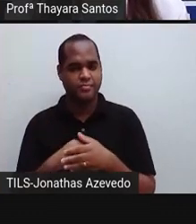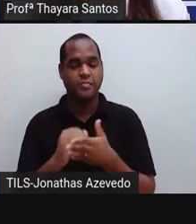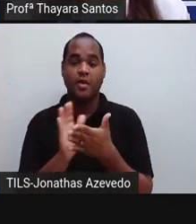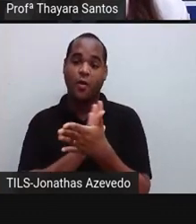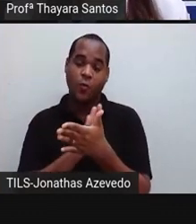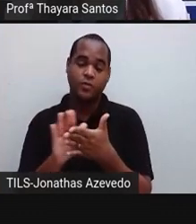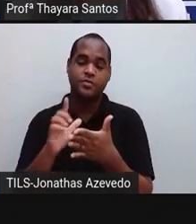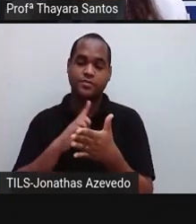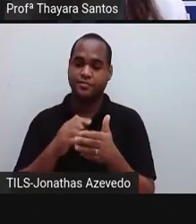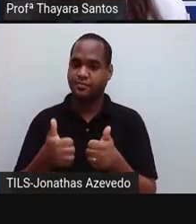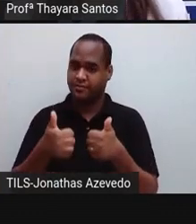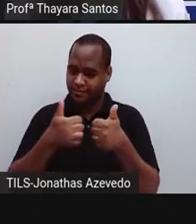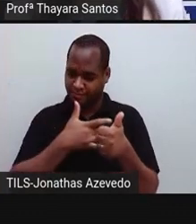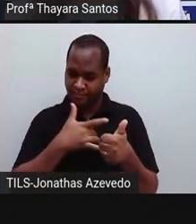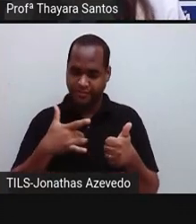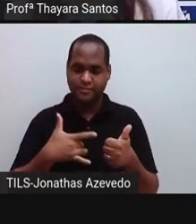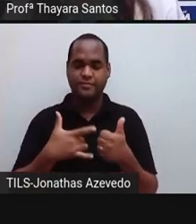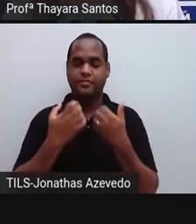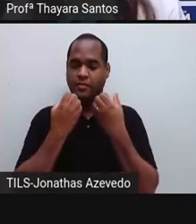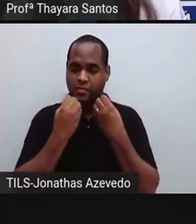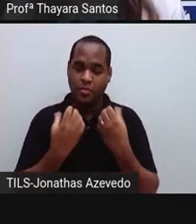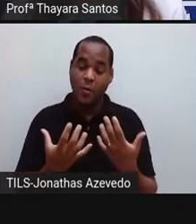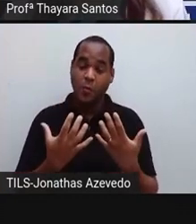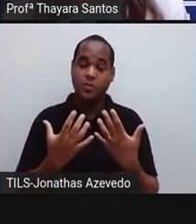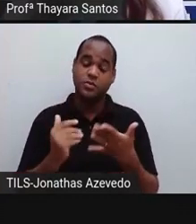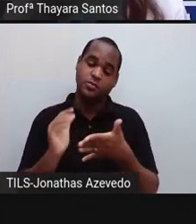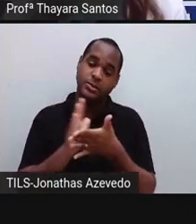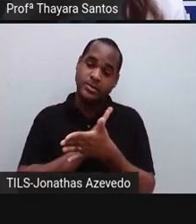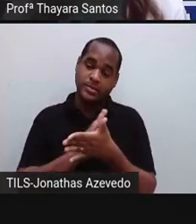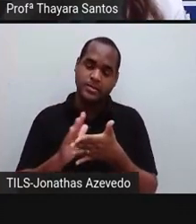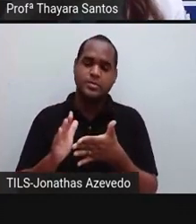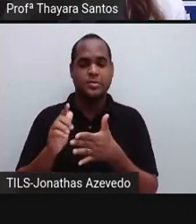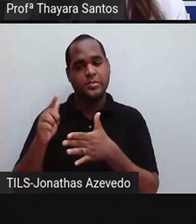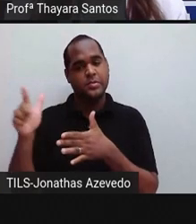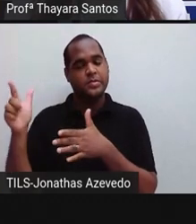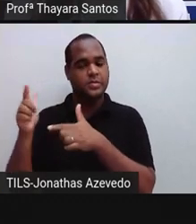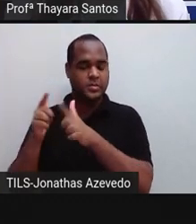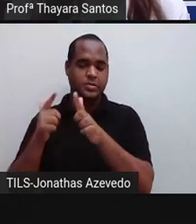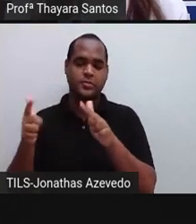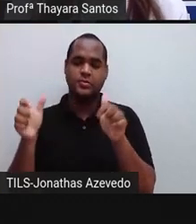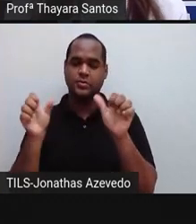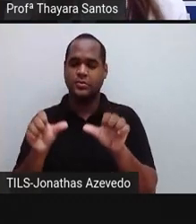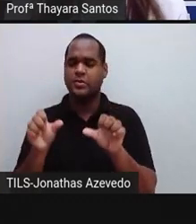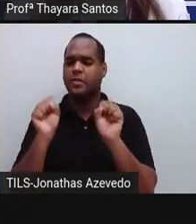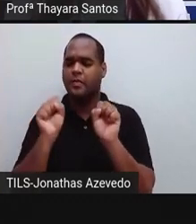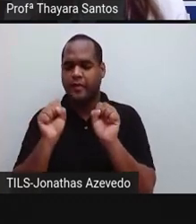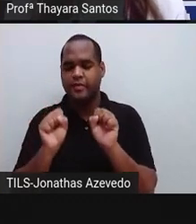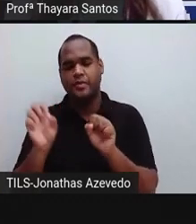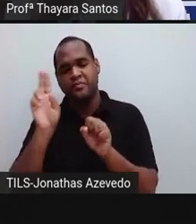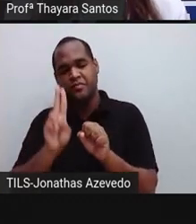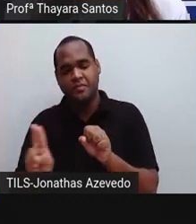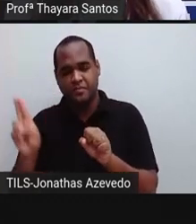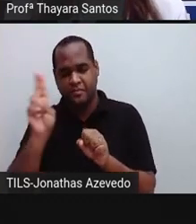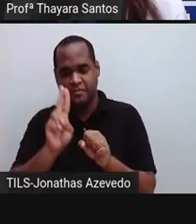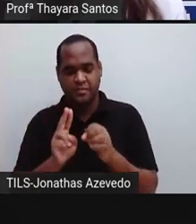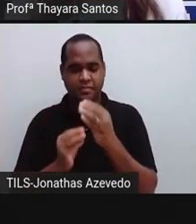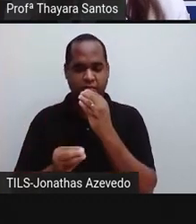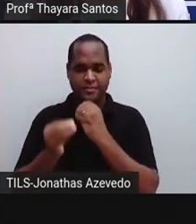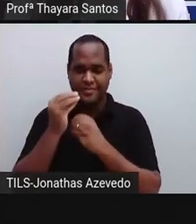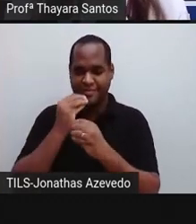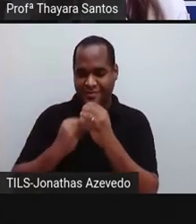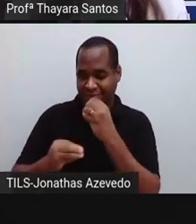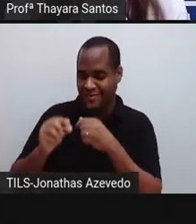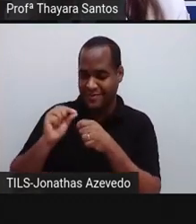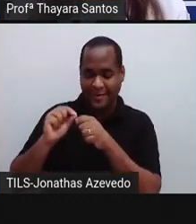são benéficas para o ser humano e para outros organismos. E eles podem ser muito utilizados na indústria de alimentos, na